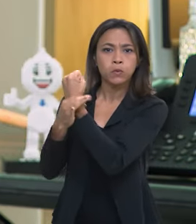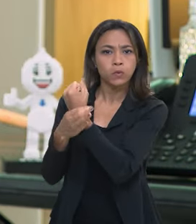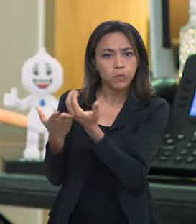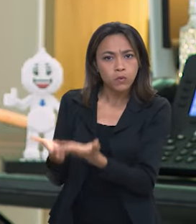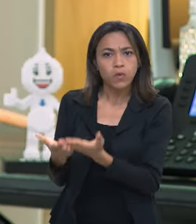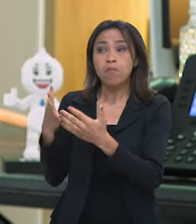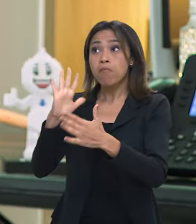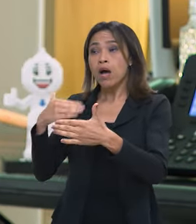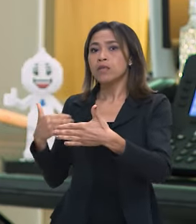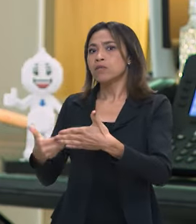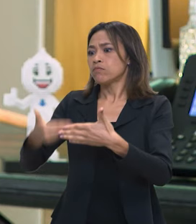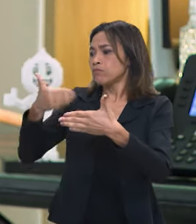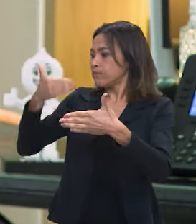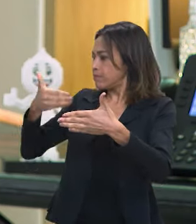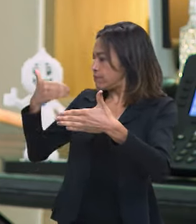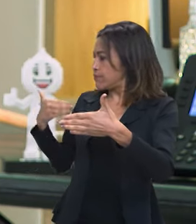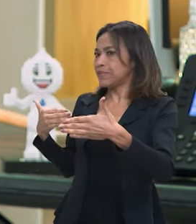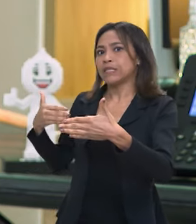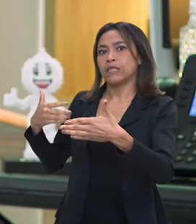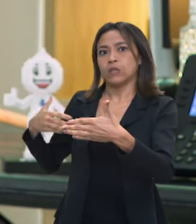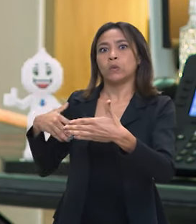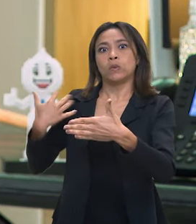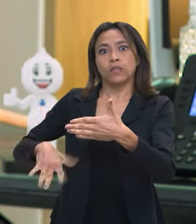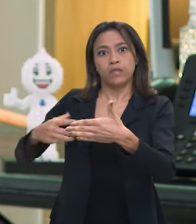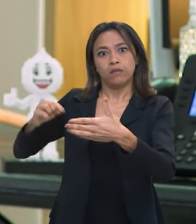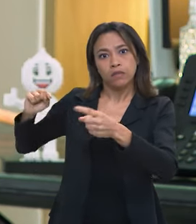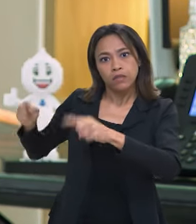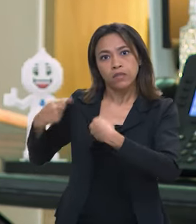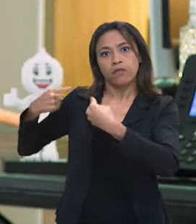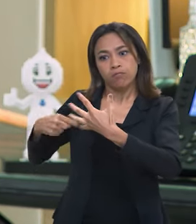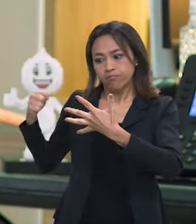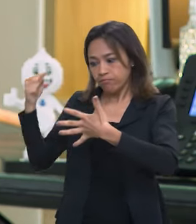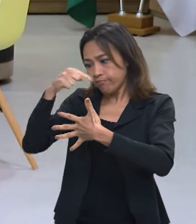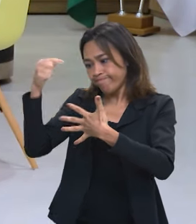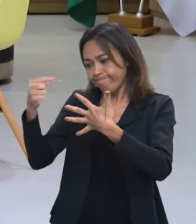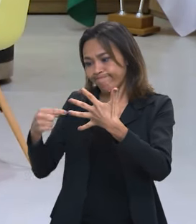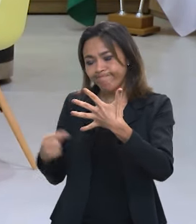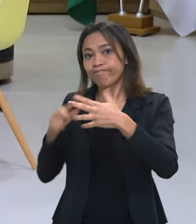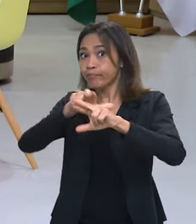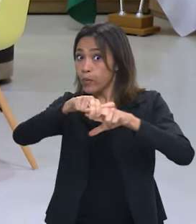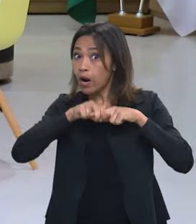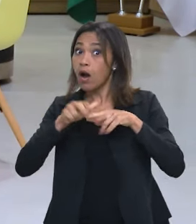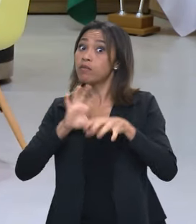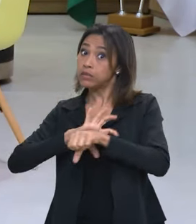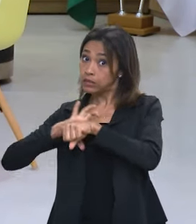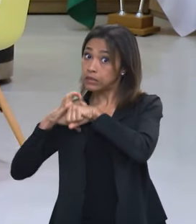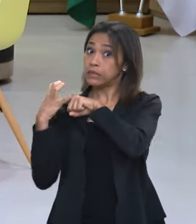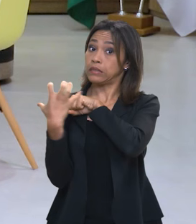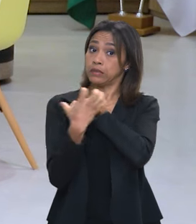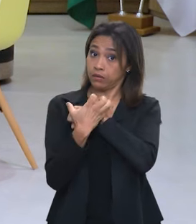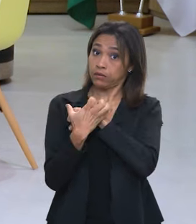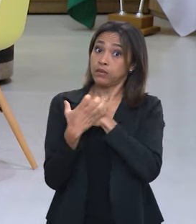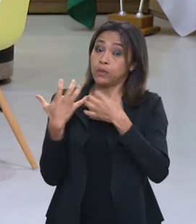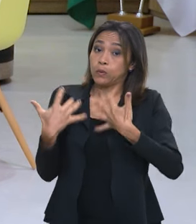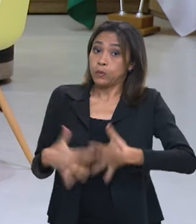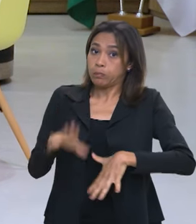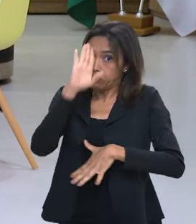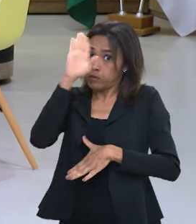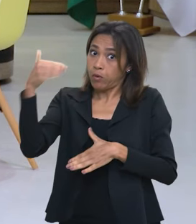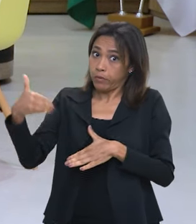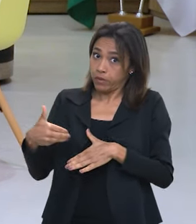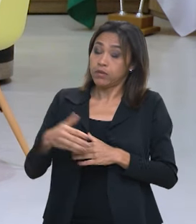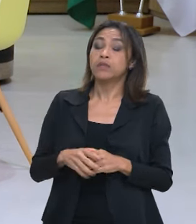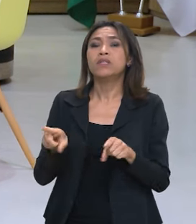consolidada, nos últimos anos o Ministério viveu intensos desafios que foram impostos pela pandemia de Covid-19